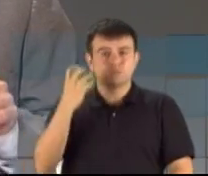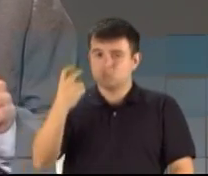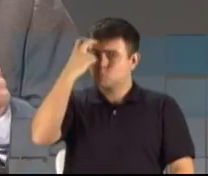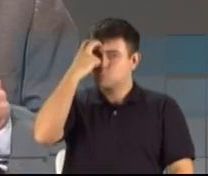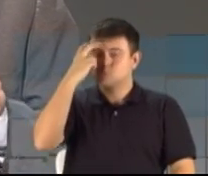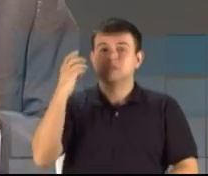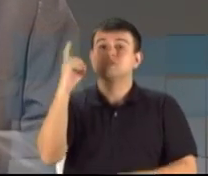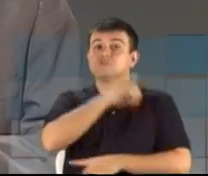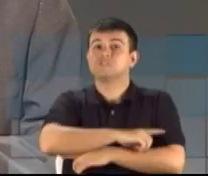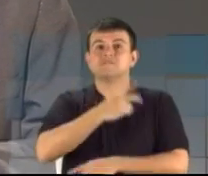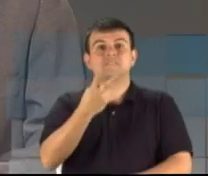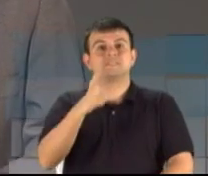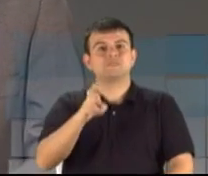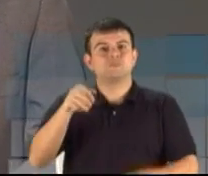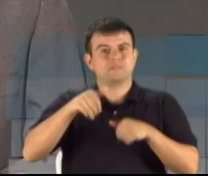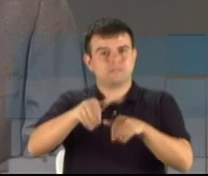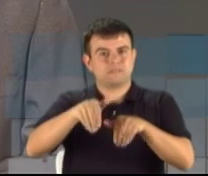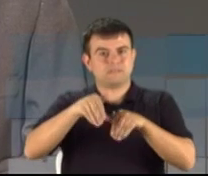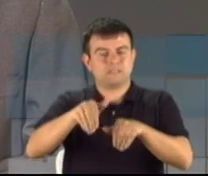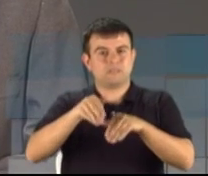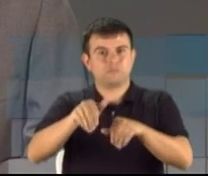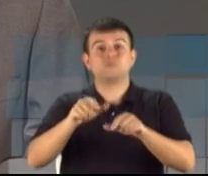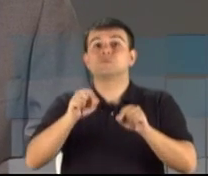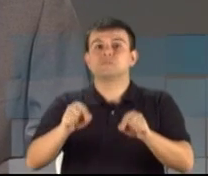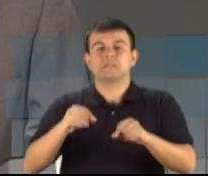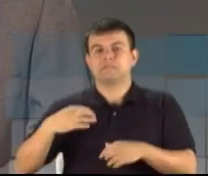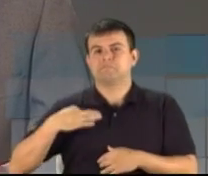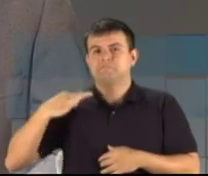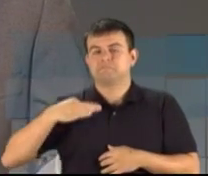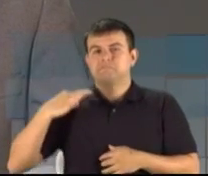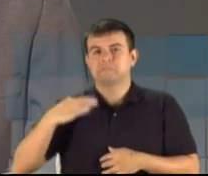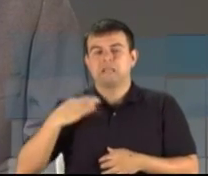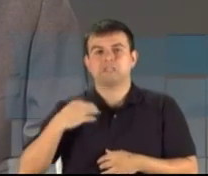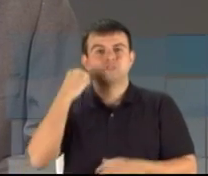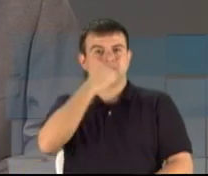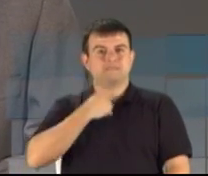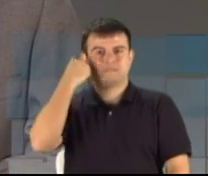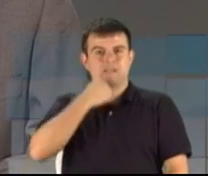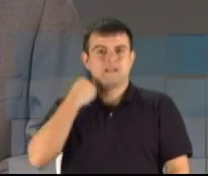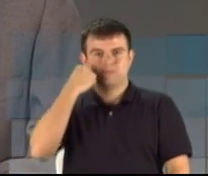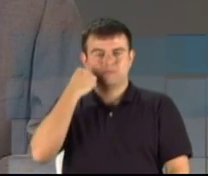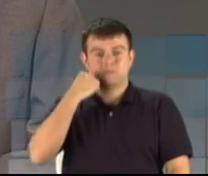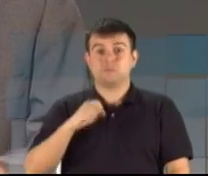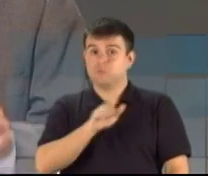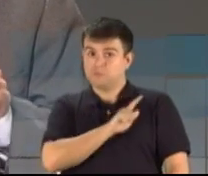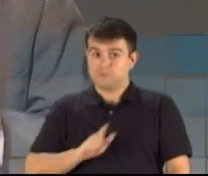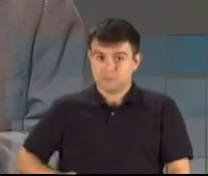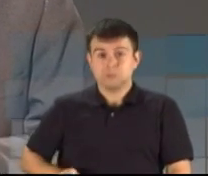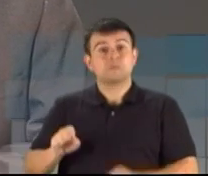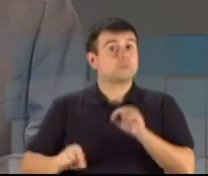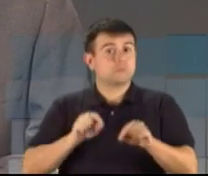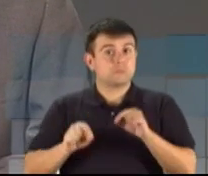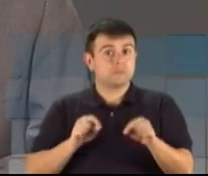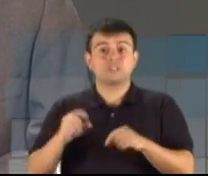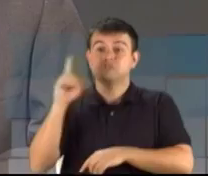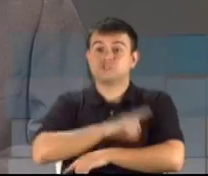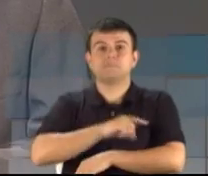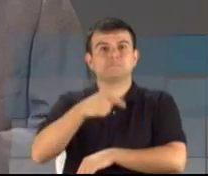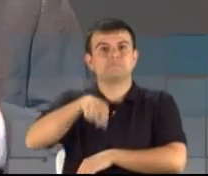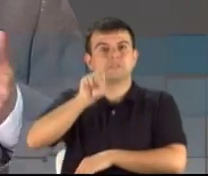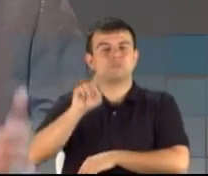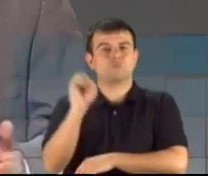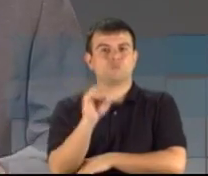no dia 25 de setembro entre os candidatos ao Senado. E entre os candidatos a governador no dia 1º de outubro.